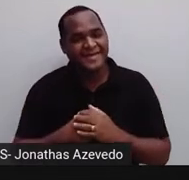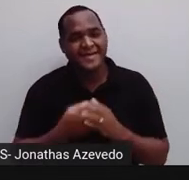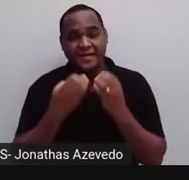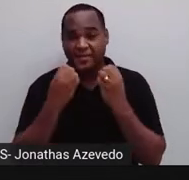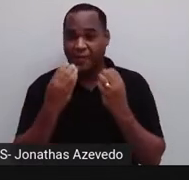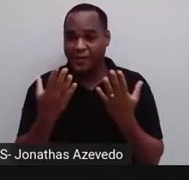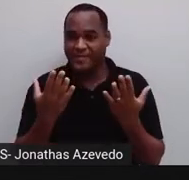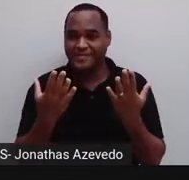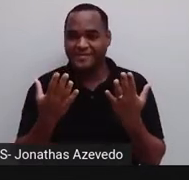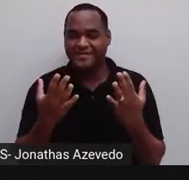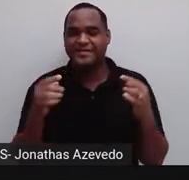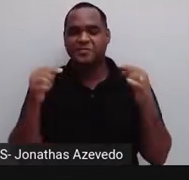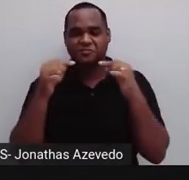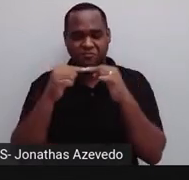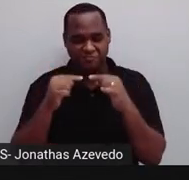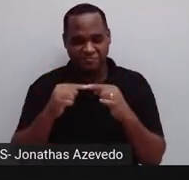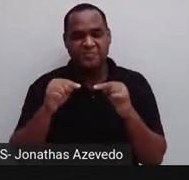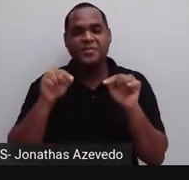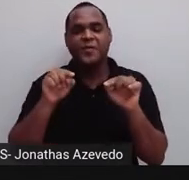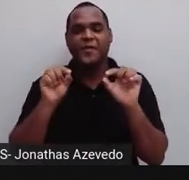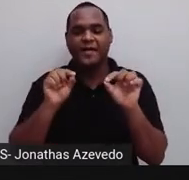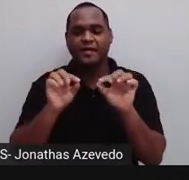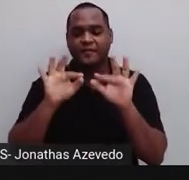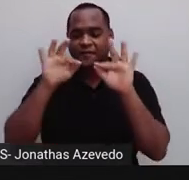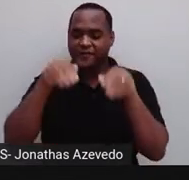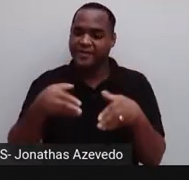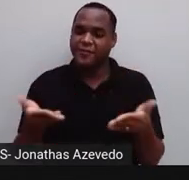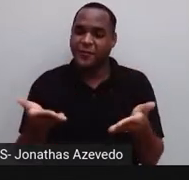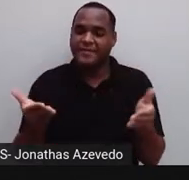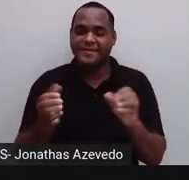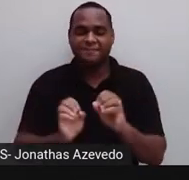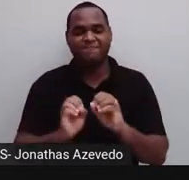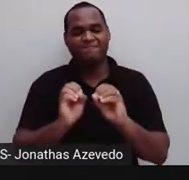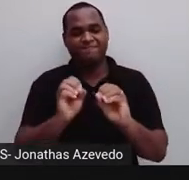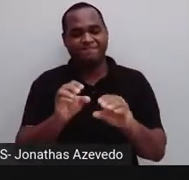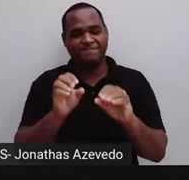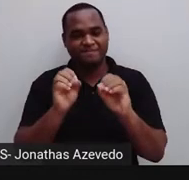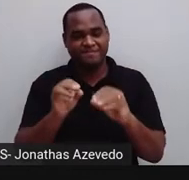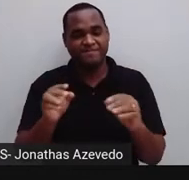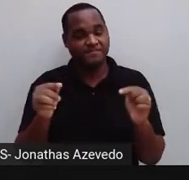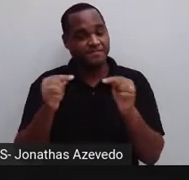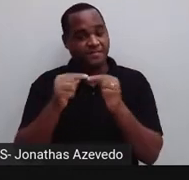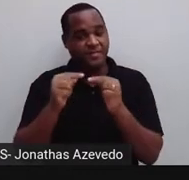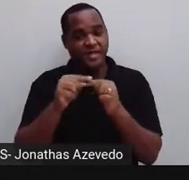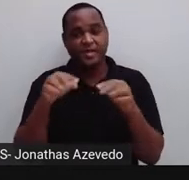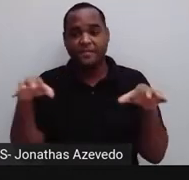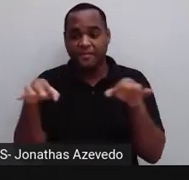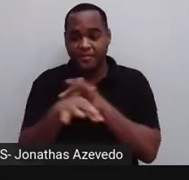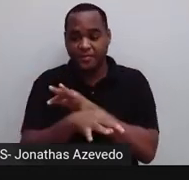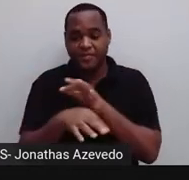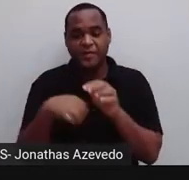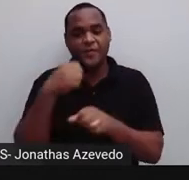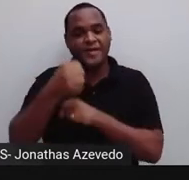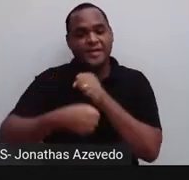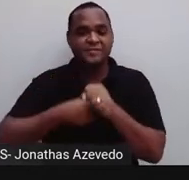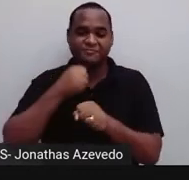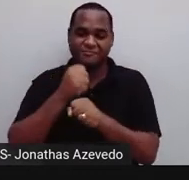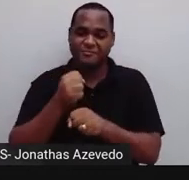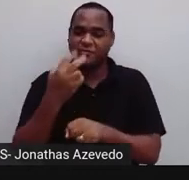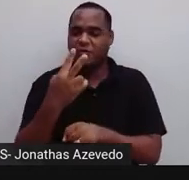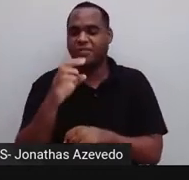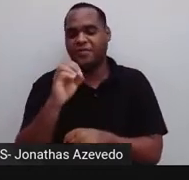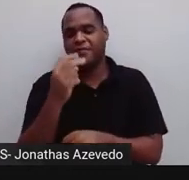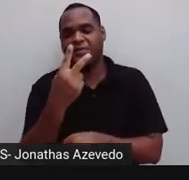essa é a nossa última aula, é a aula que vai encerrar o ano letivo, tá bom?